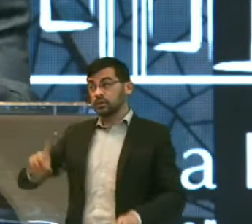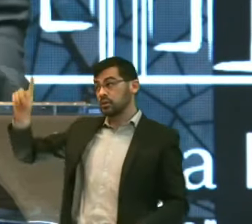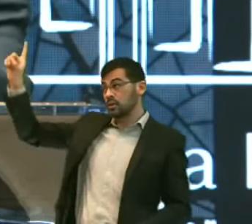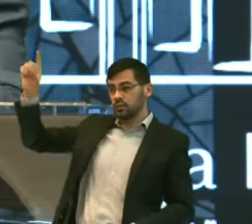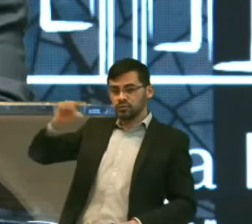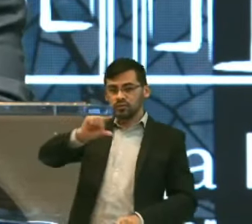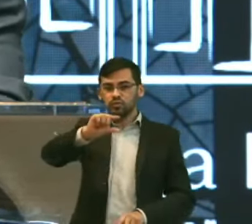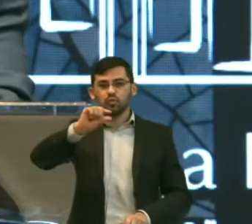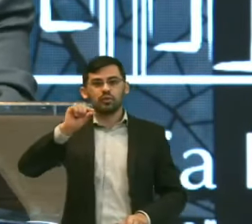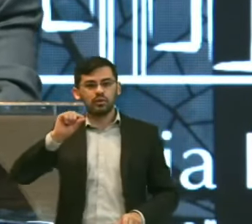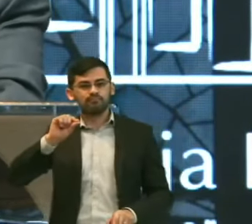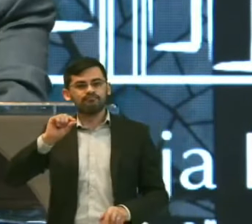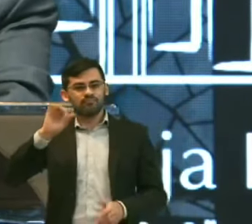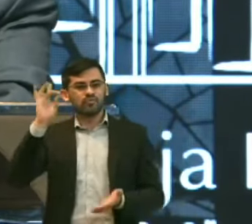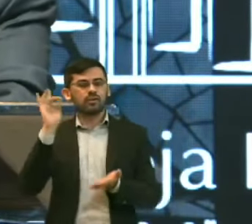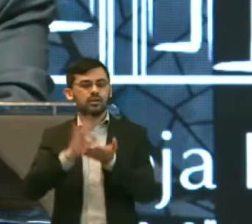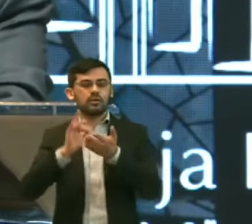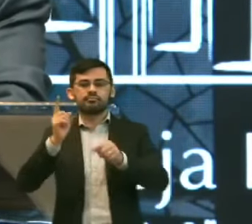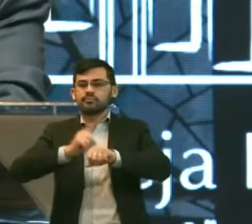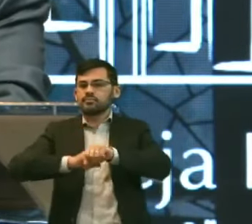chamou ao lugar Da sua vontade